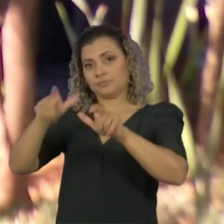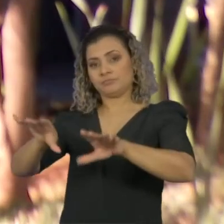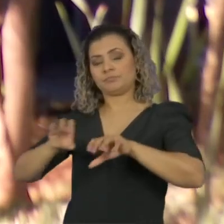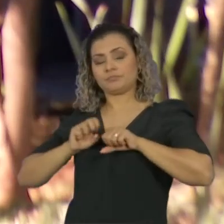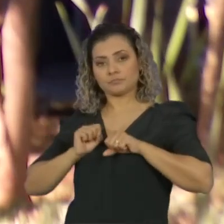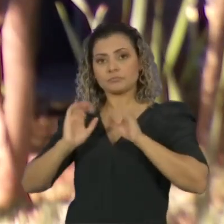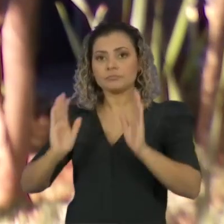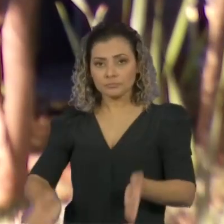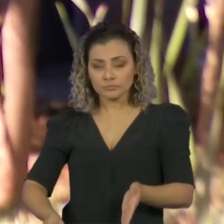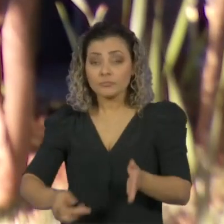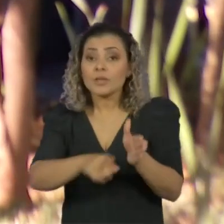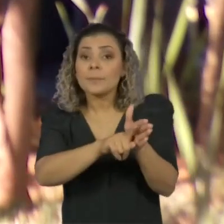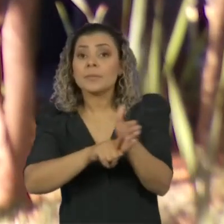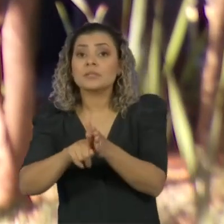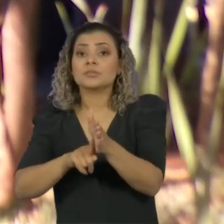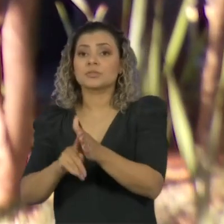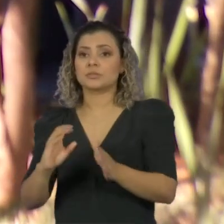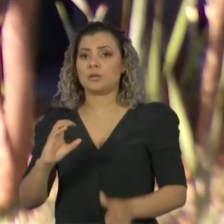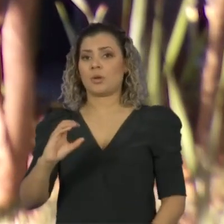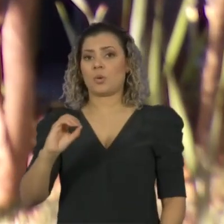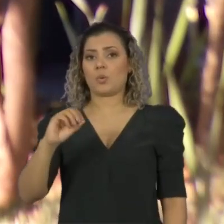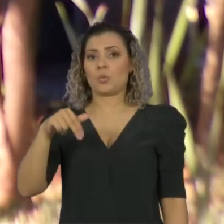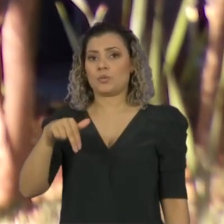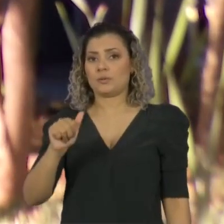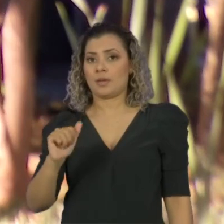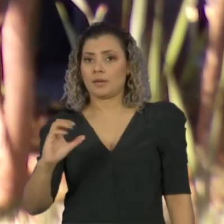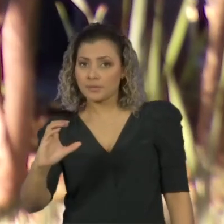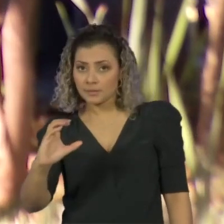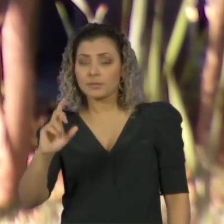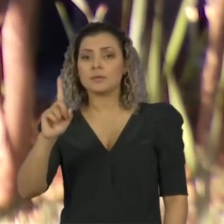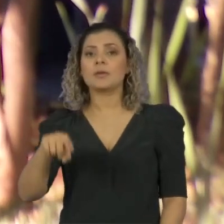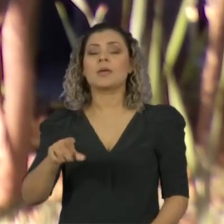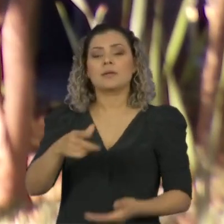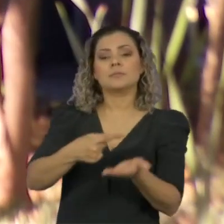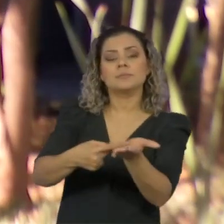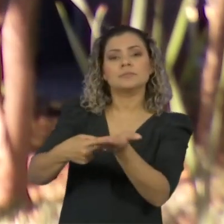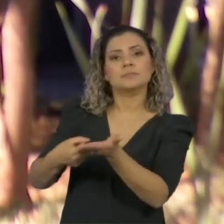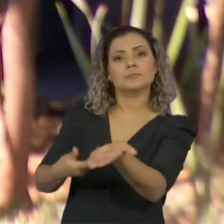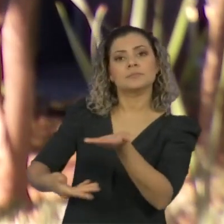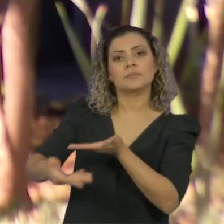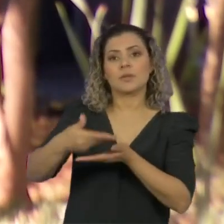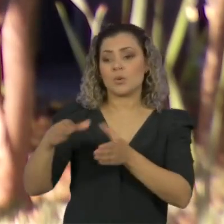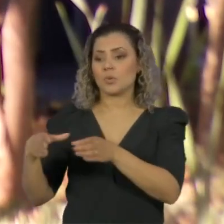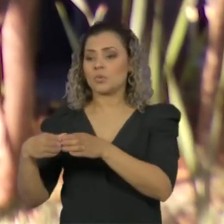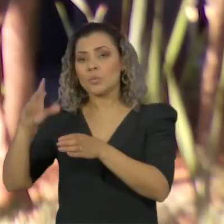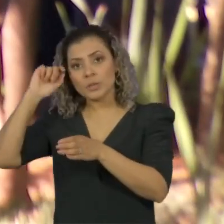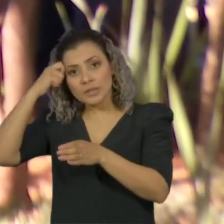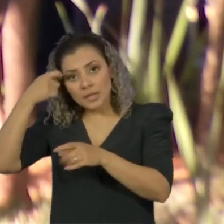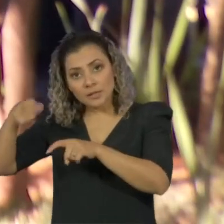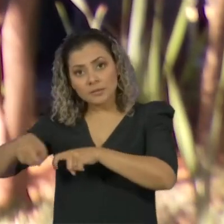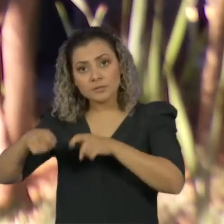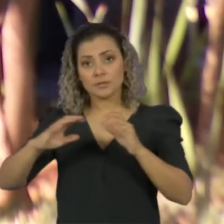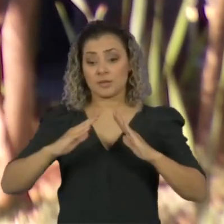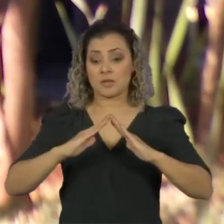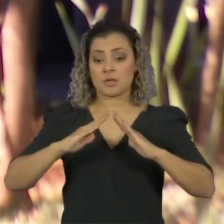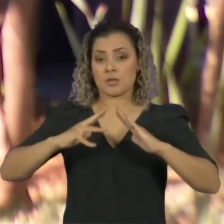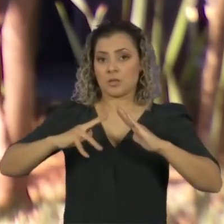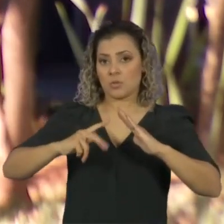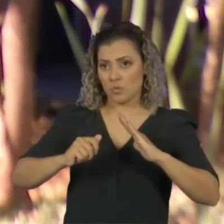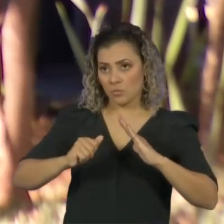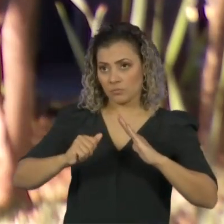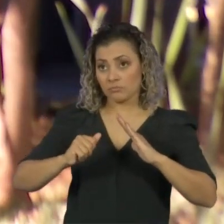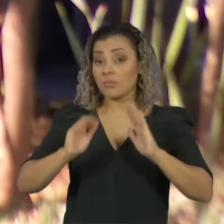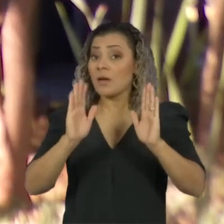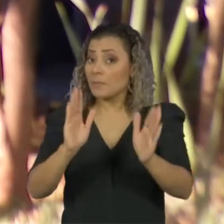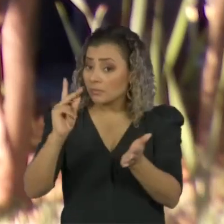levantamento foi feito pela CONAC, a Coordenação Nacional de Articulação das Comunidades Negras Rurais e Quilombolas. Não há